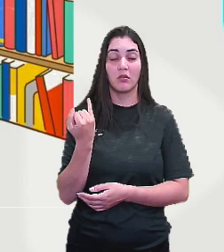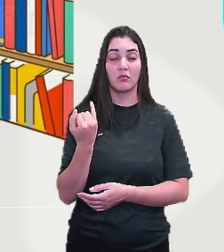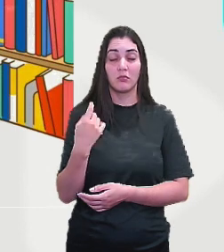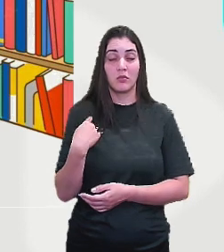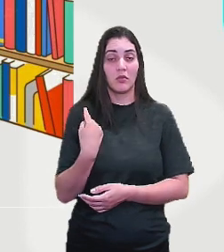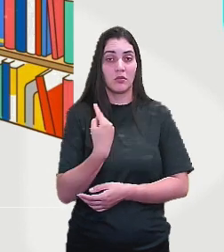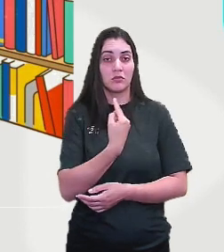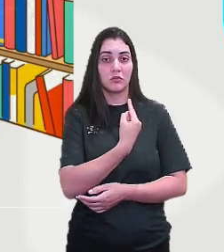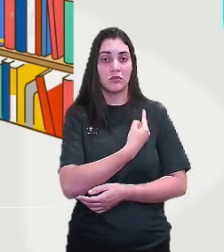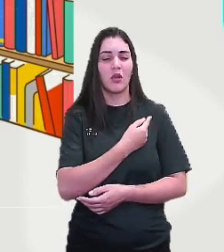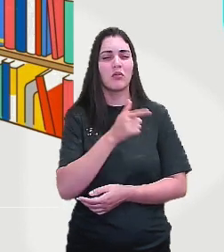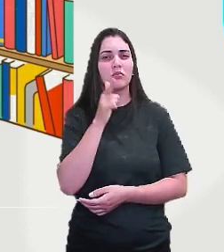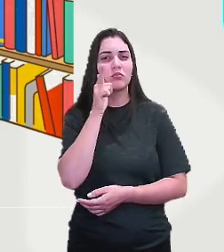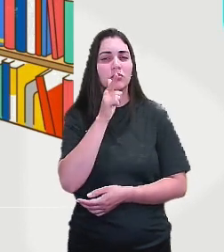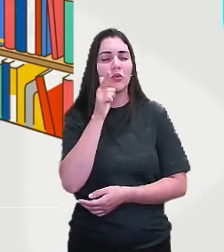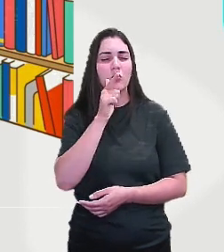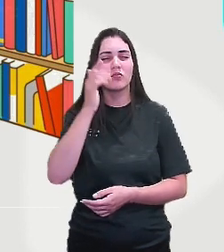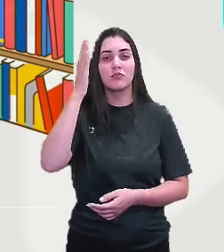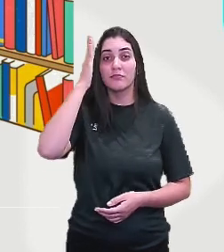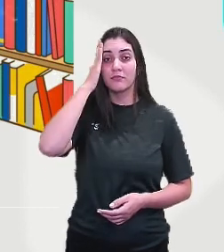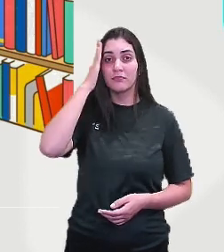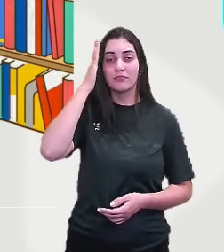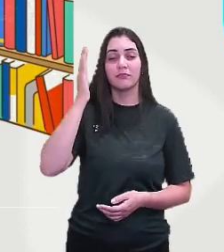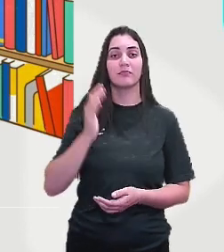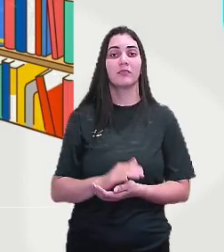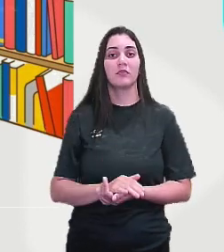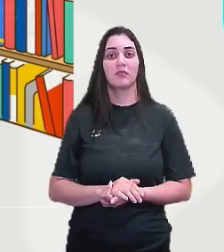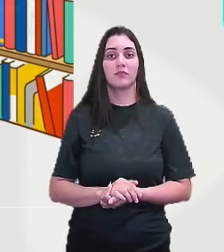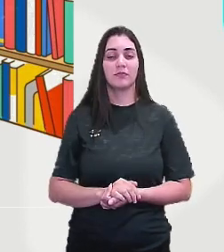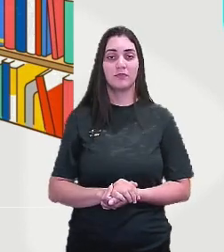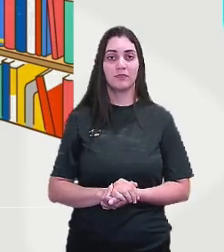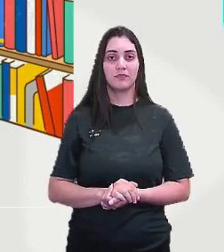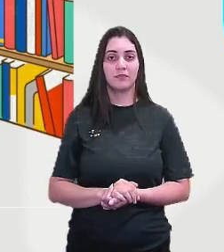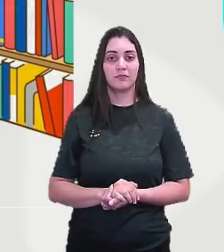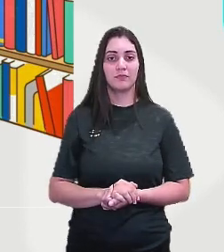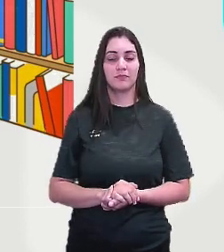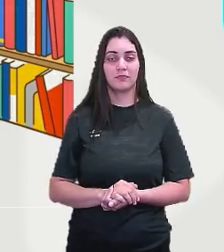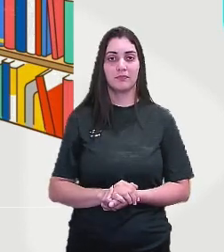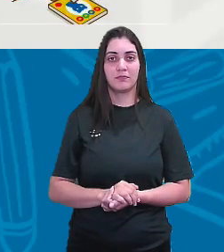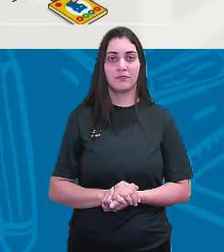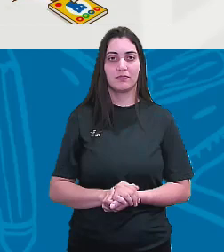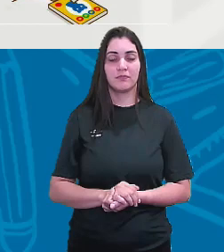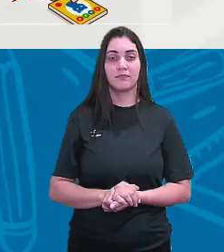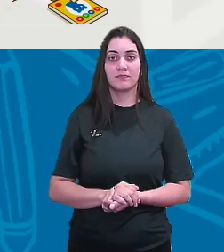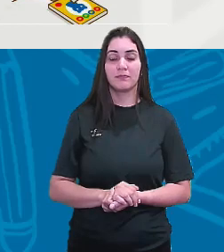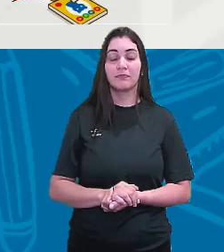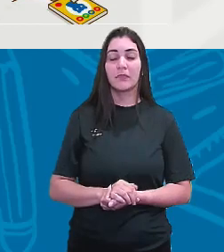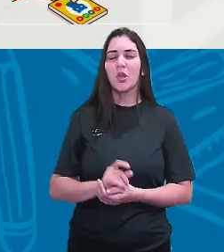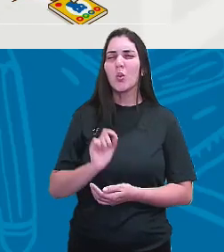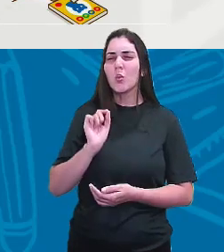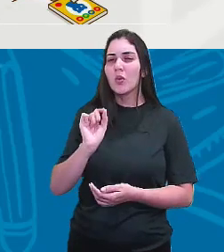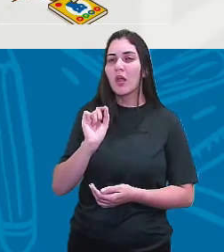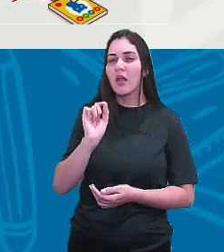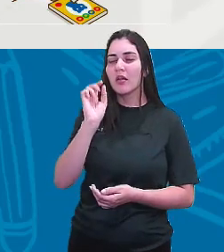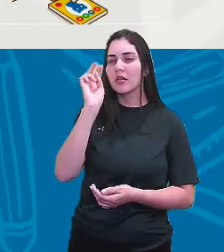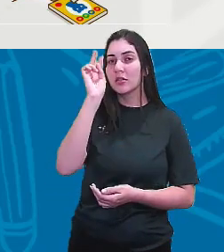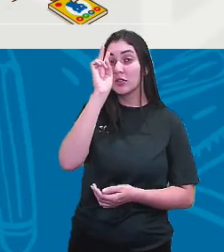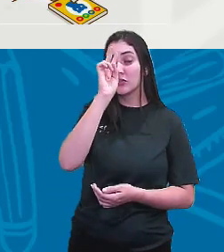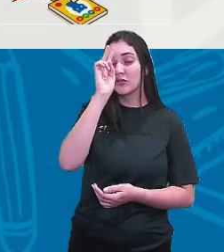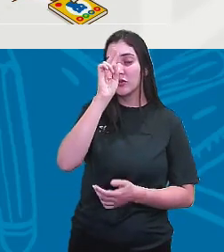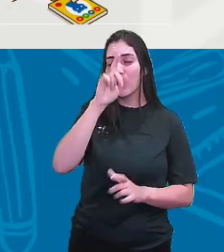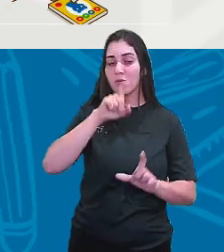a gente consiga compreender que a história da